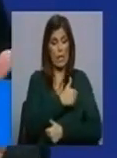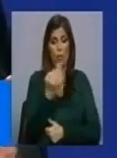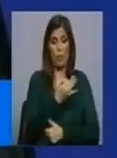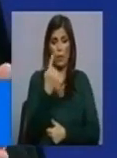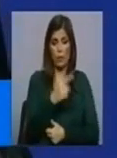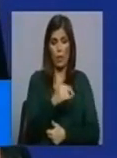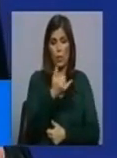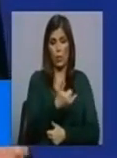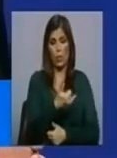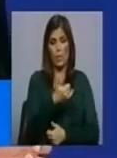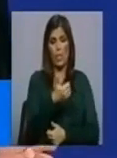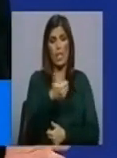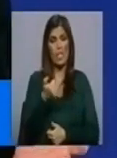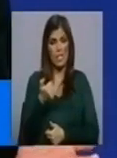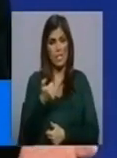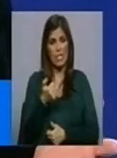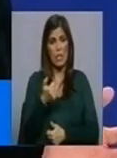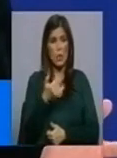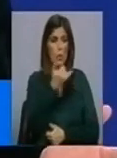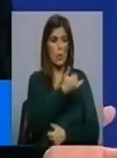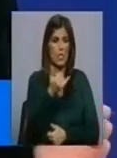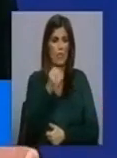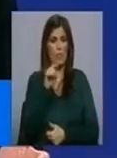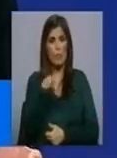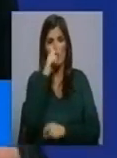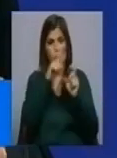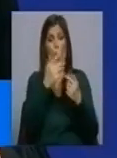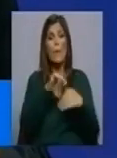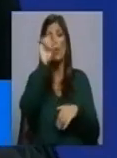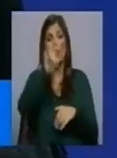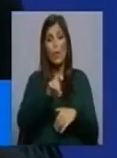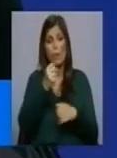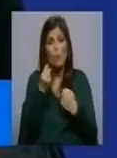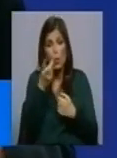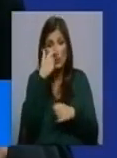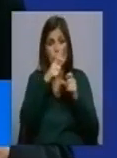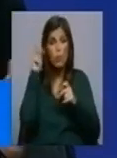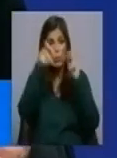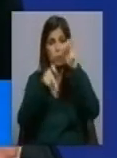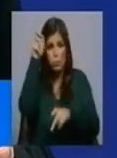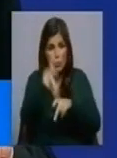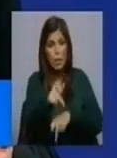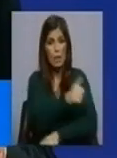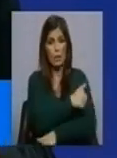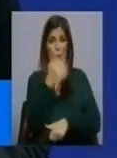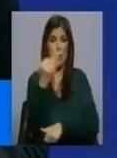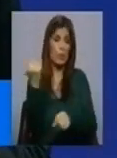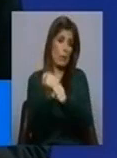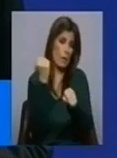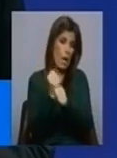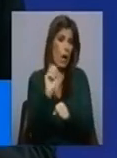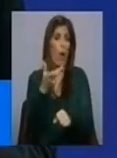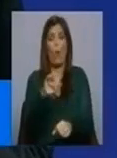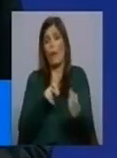215 ou 220 mil habitantes, mas durante o dia muitas pessoas vêm à cidade do Porto para trabalhar, para ir aos hospitais e tudo mais. E, portanto,